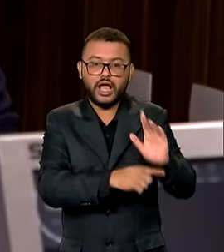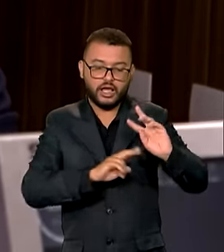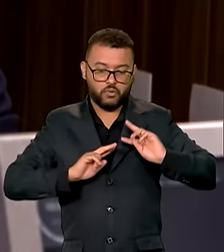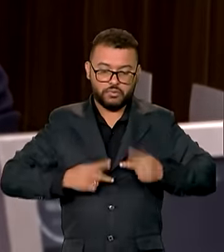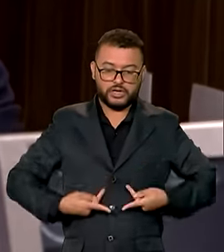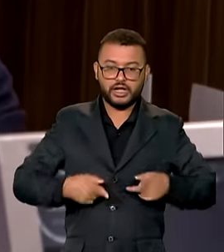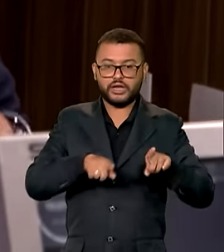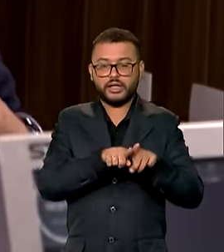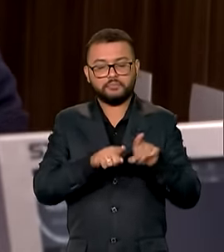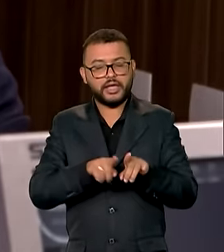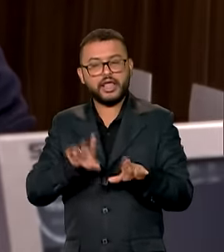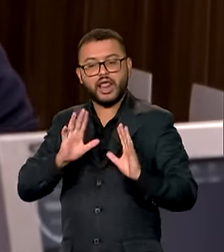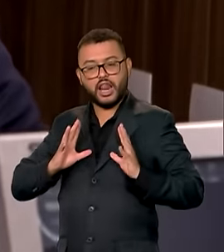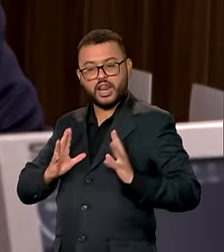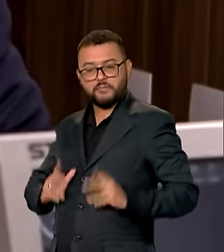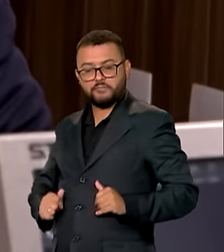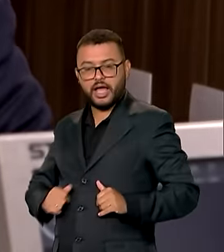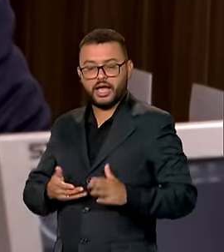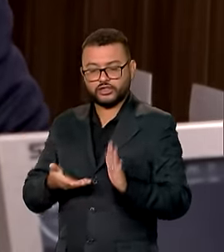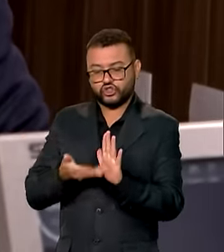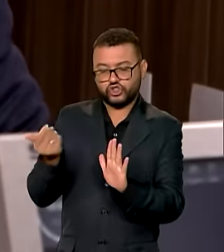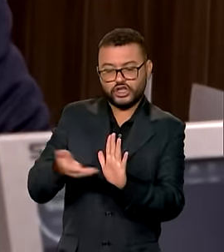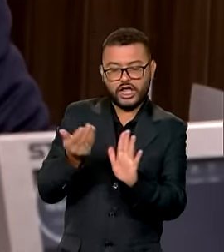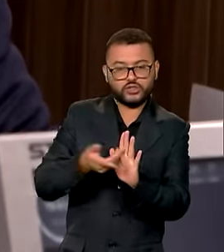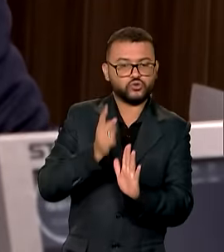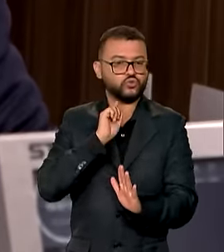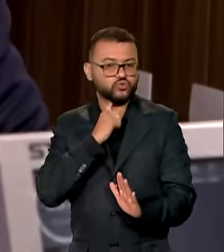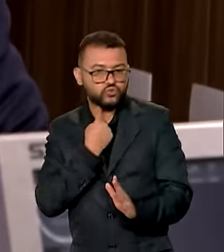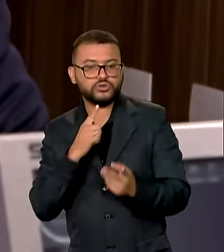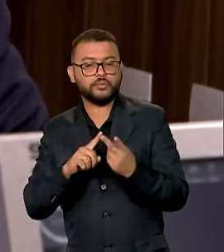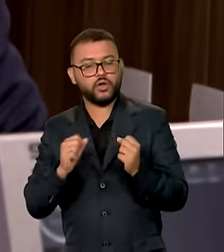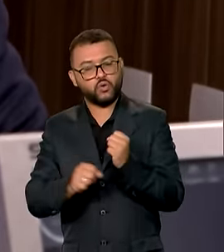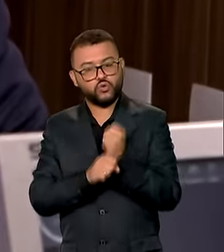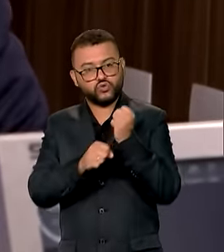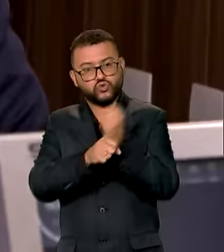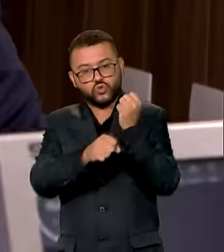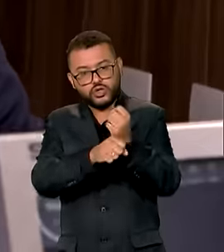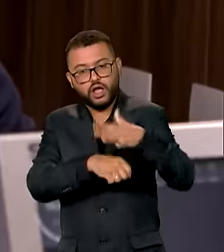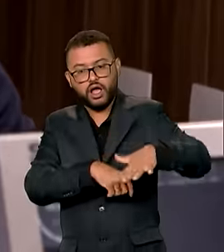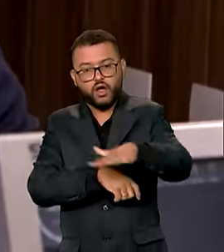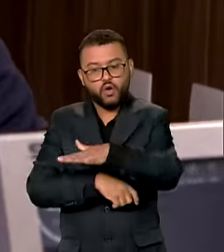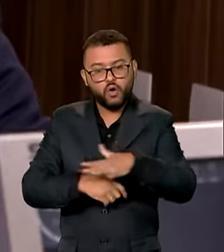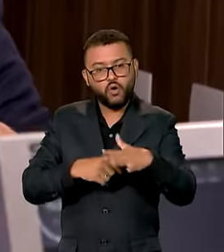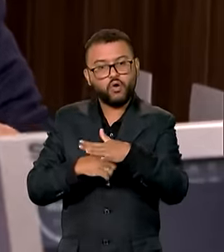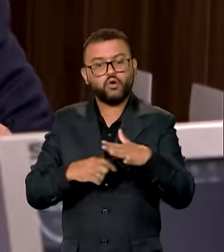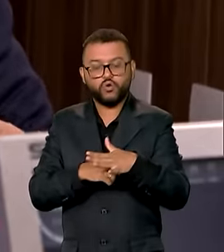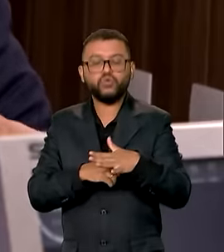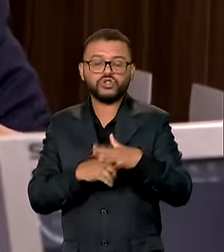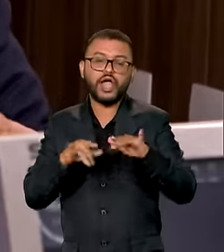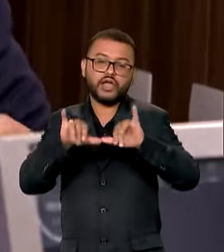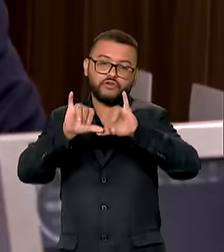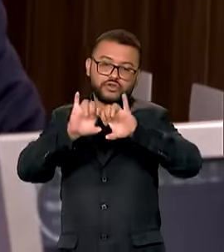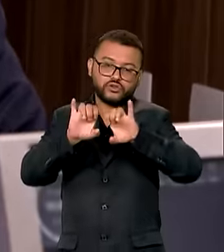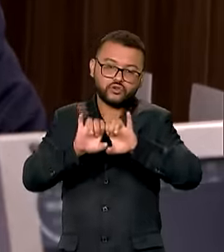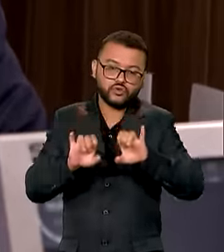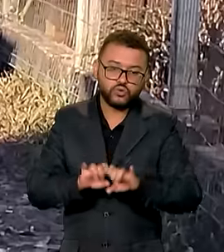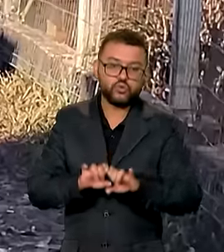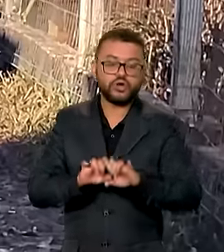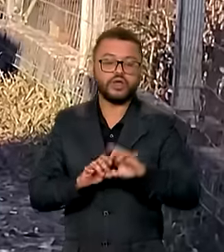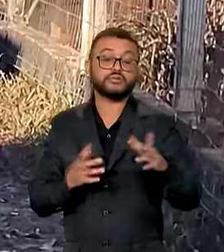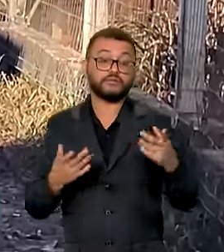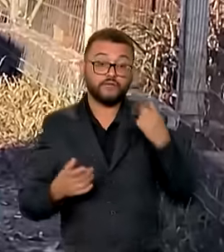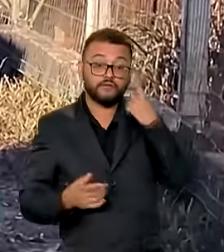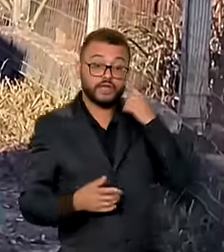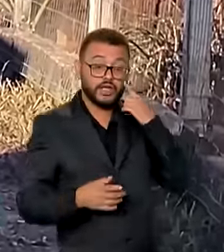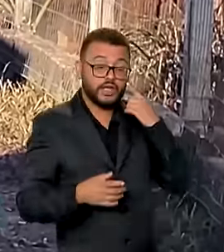reestabelecimento, que limpeza, desobstrução e reconstrução dos ambientes físicos de infraestrutura municipal ou estadual.